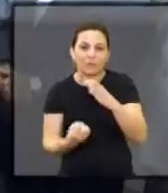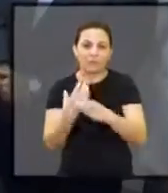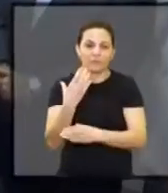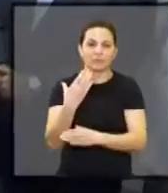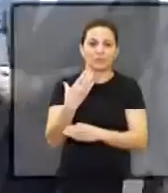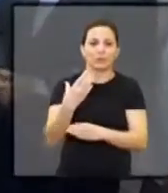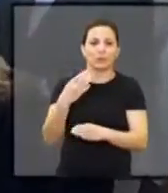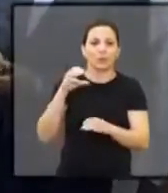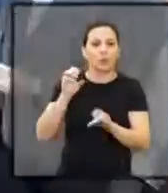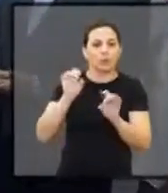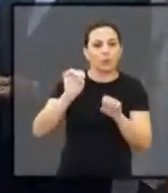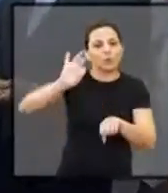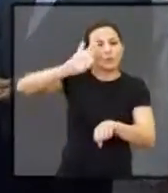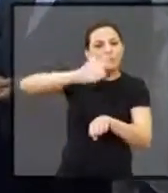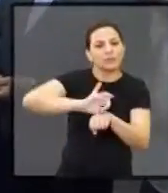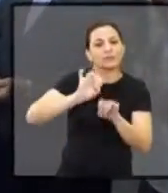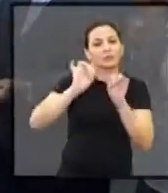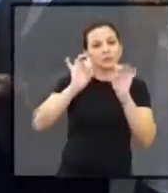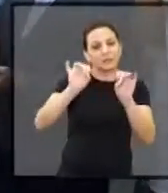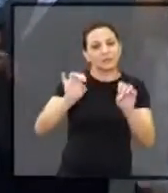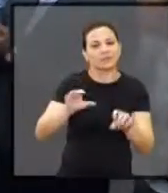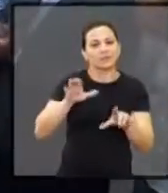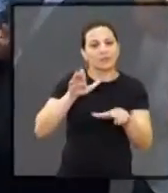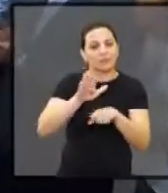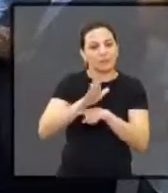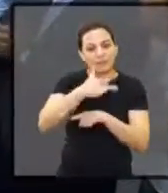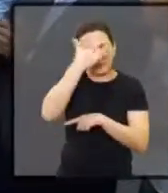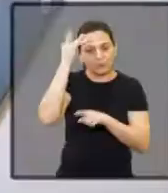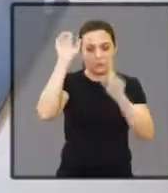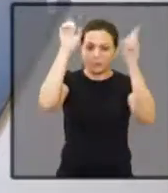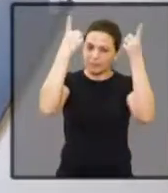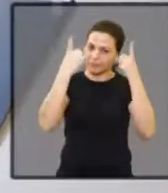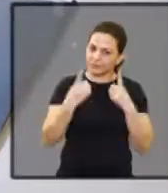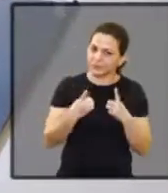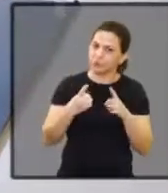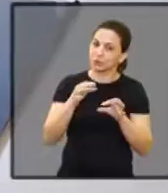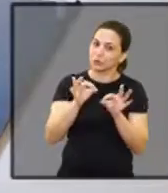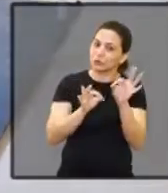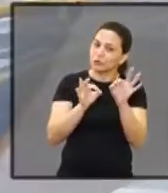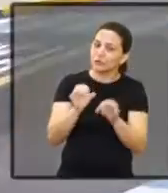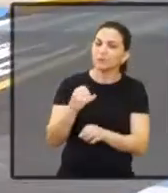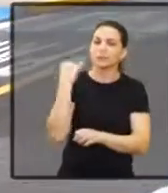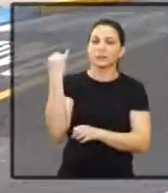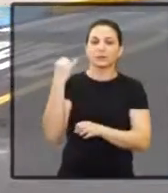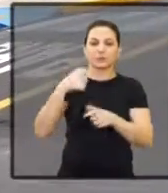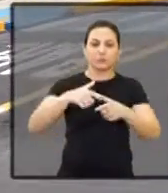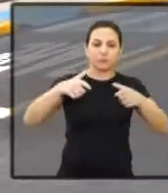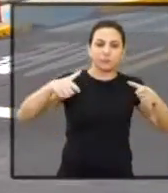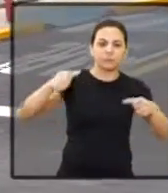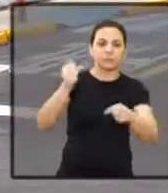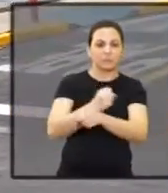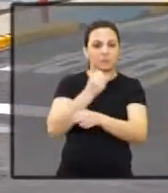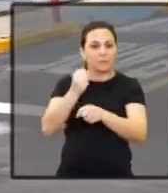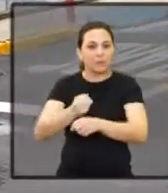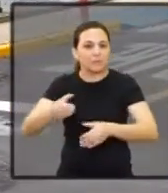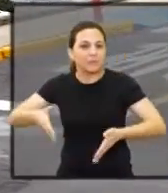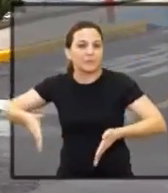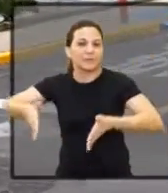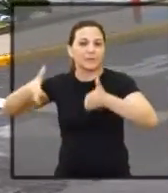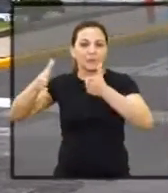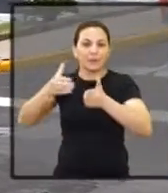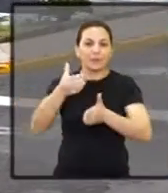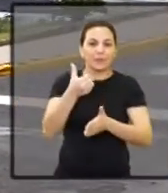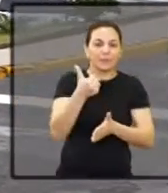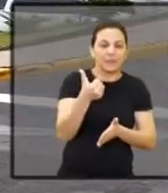Foi inaugurado o Centro Especializado de Reabilitação, um projeto importante e amplo com uma área construída de